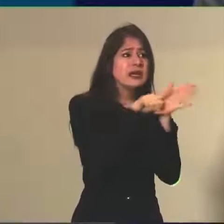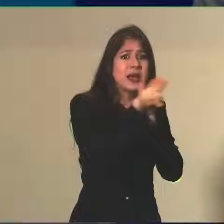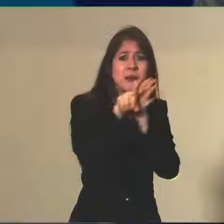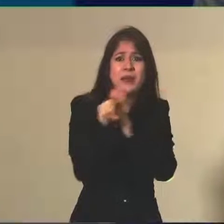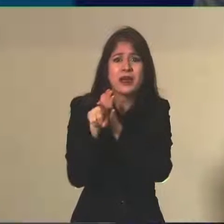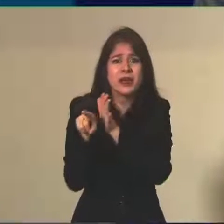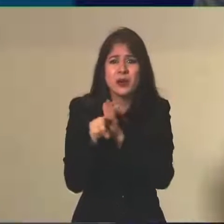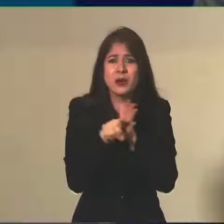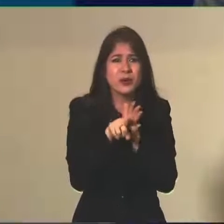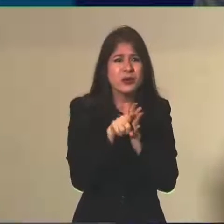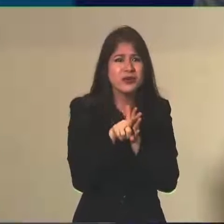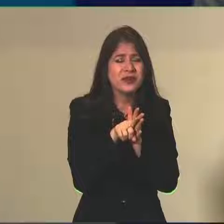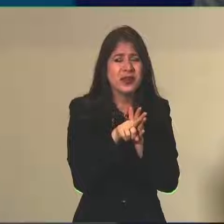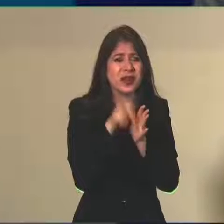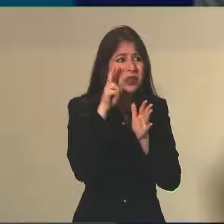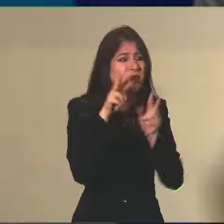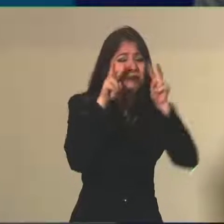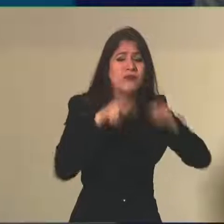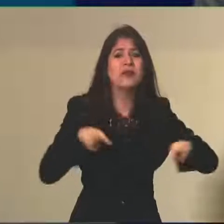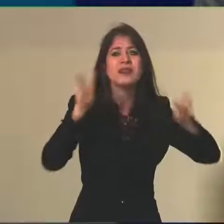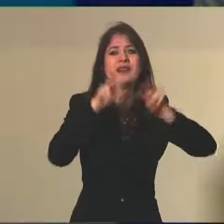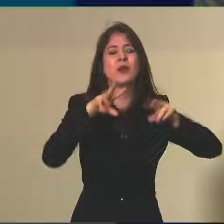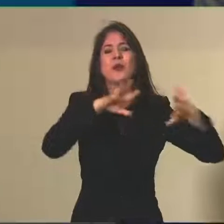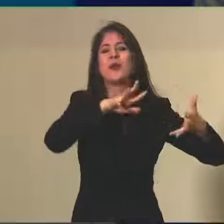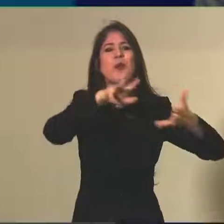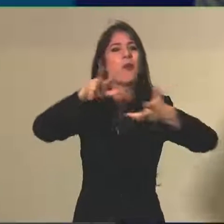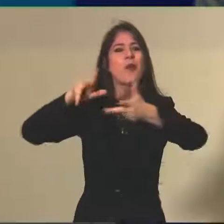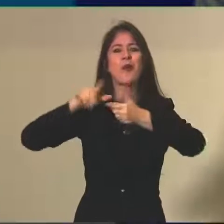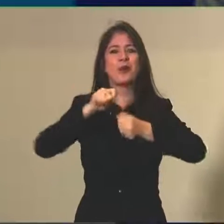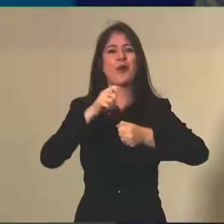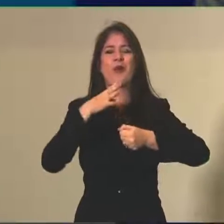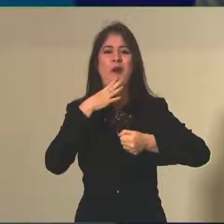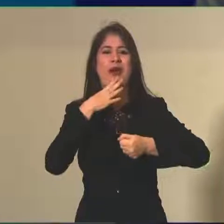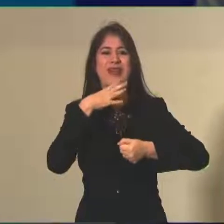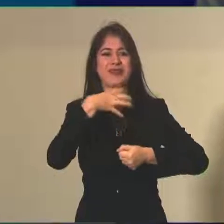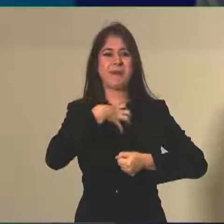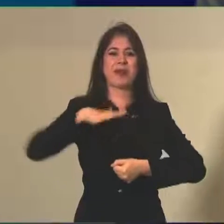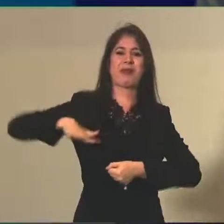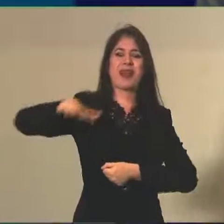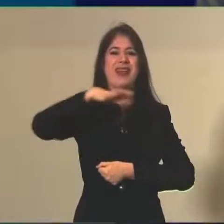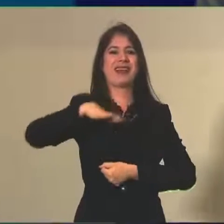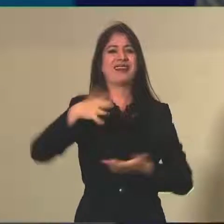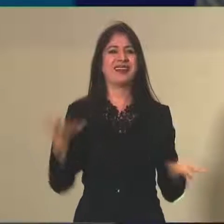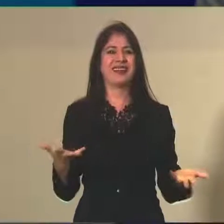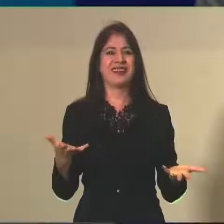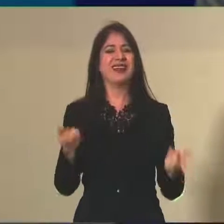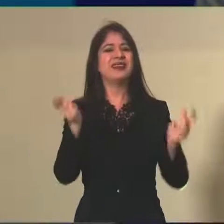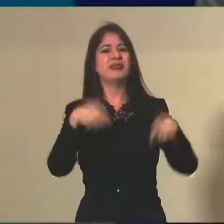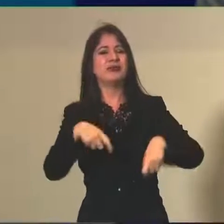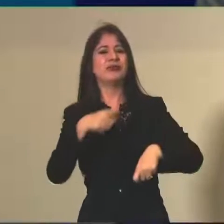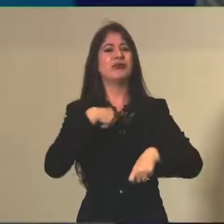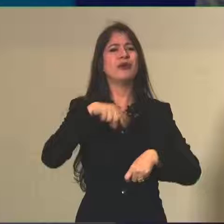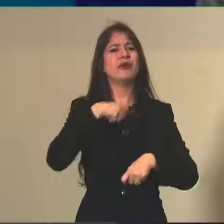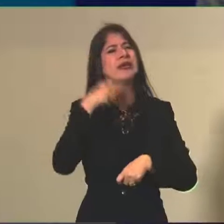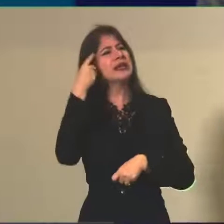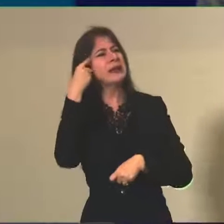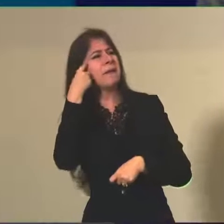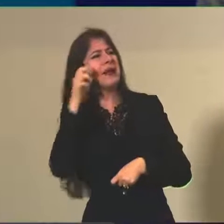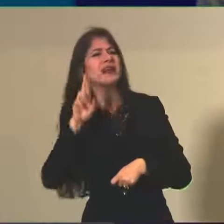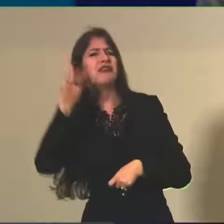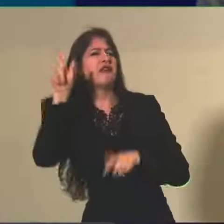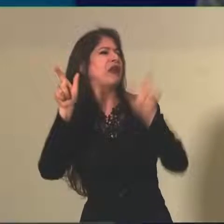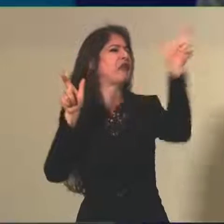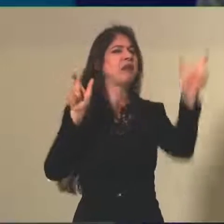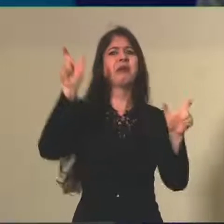filtrassem as pessoas por visão de mundo. Uma questão do Enem não pode filtrar um aluno se ele tem que entrar no ensino superior se ele pensa de um jeito ou de